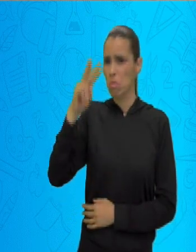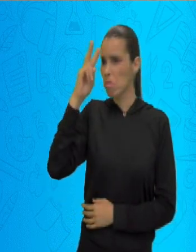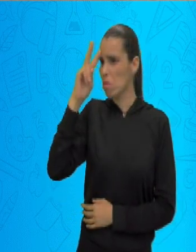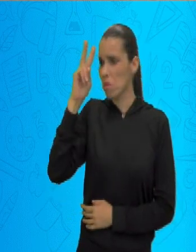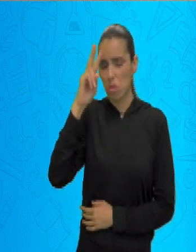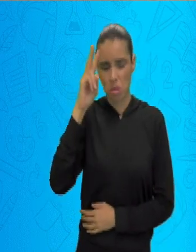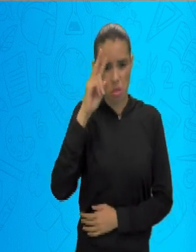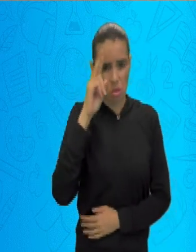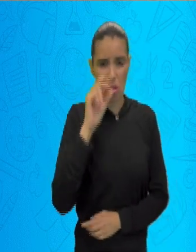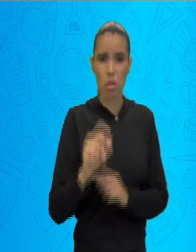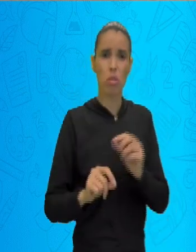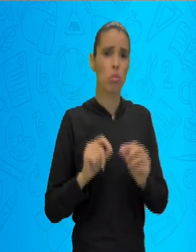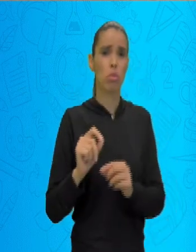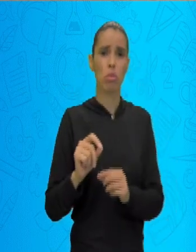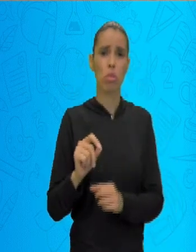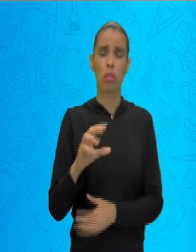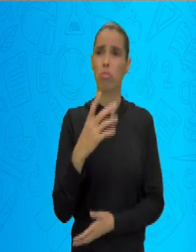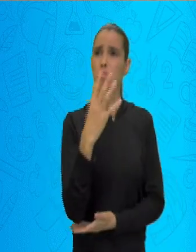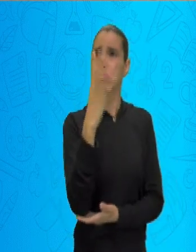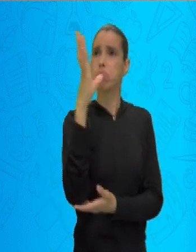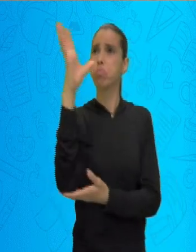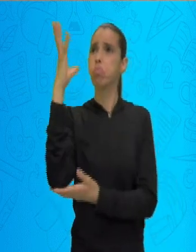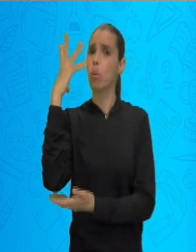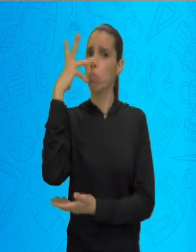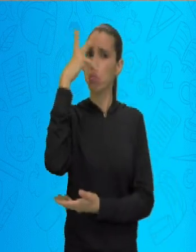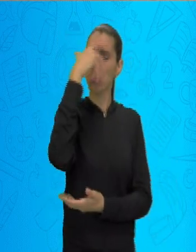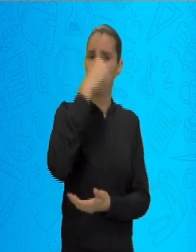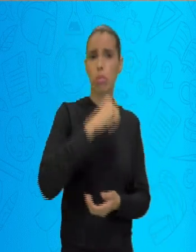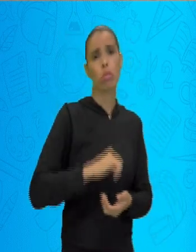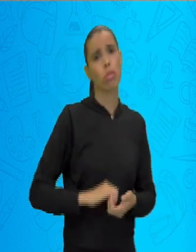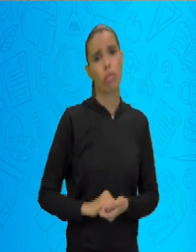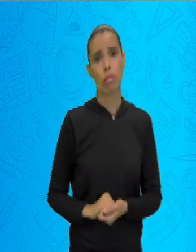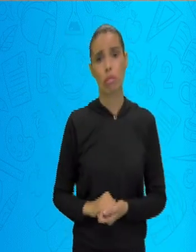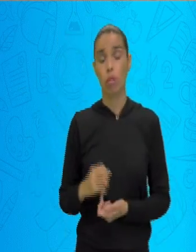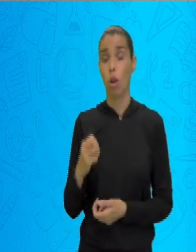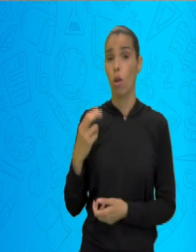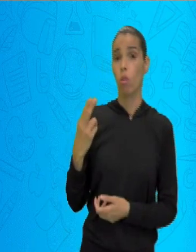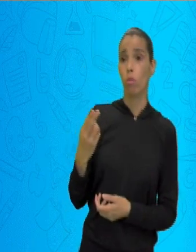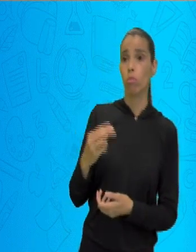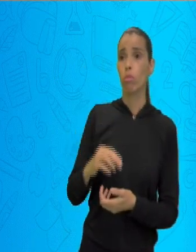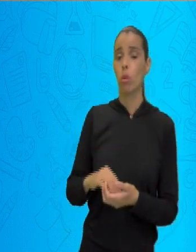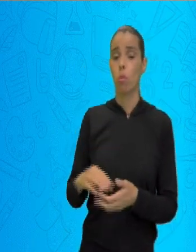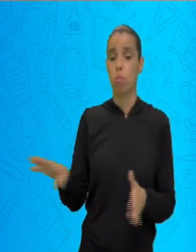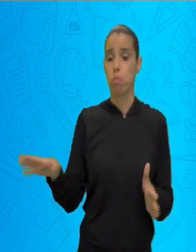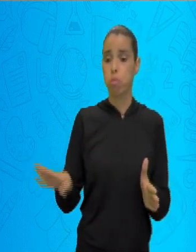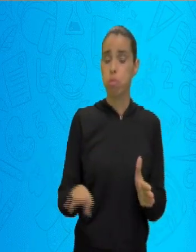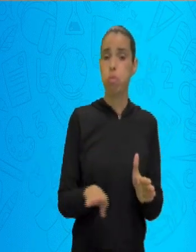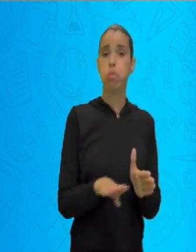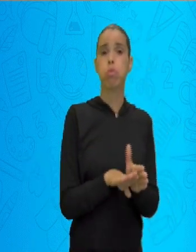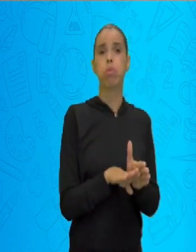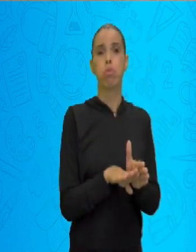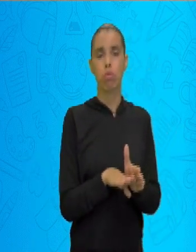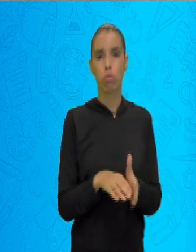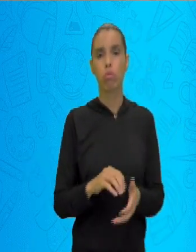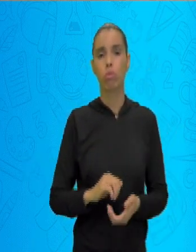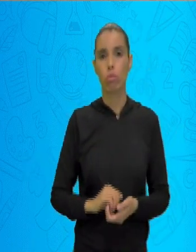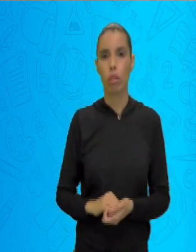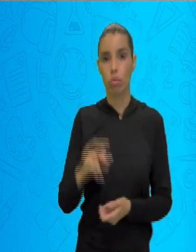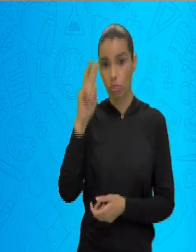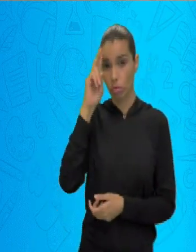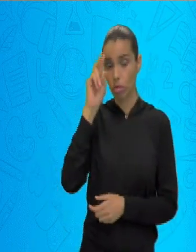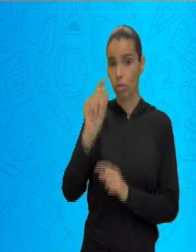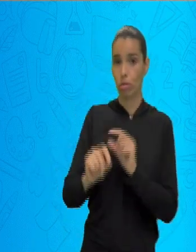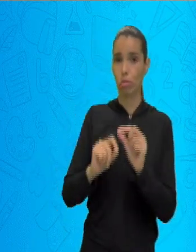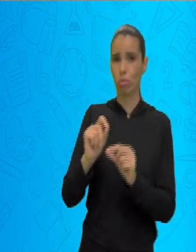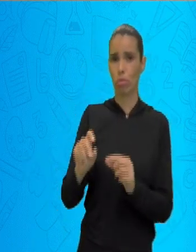de uma vegetação da Caatinga, que é uma vegetação diferenciada. Mas nós lembramos